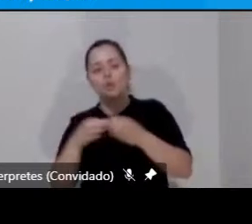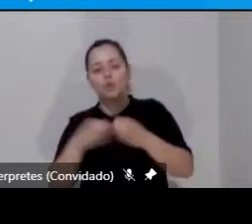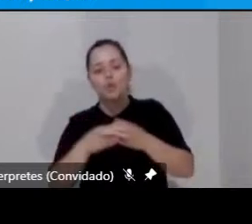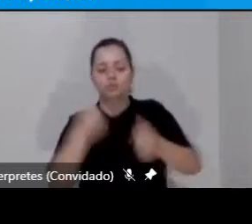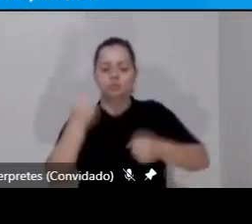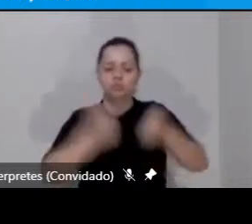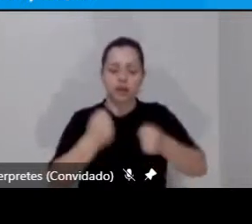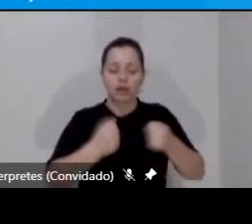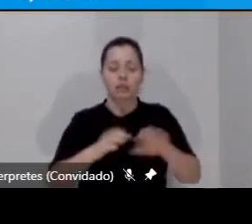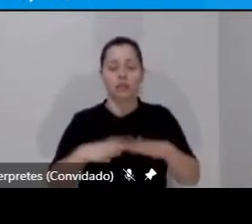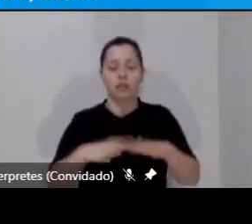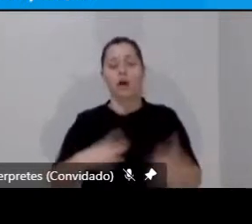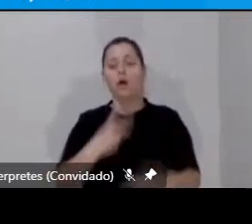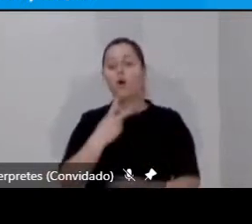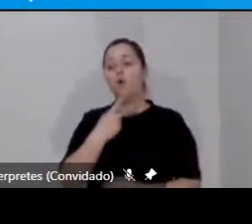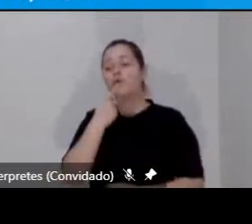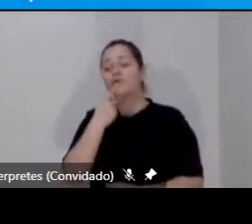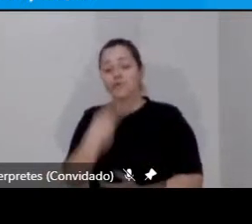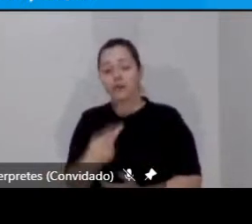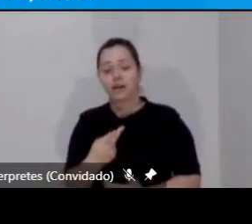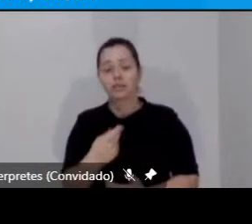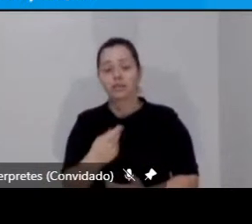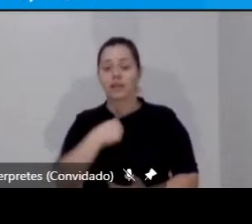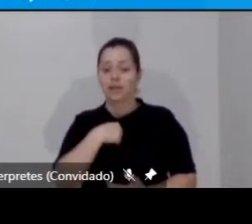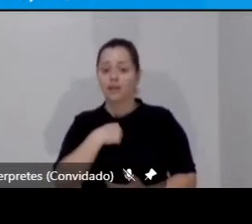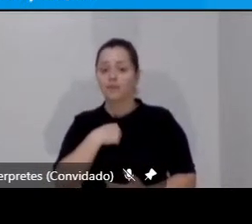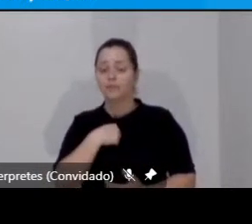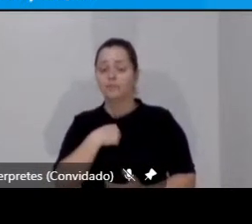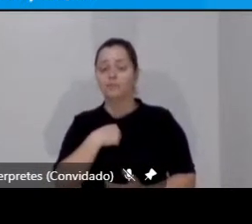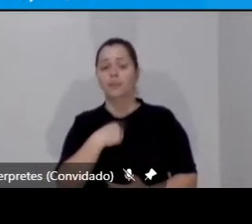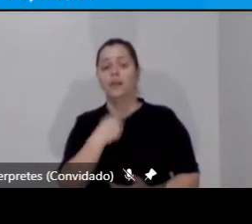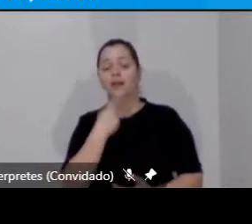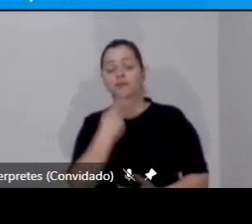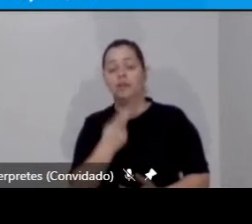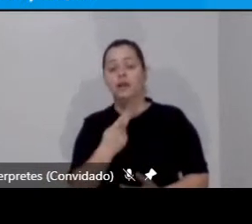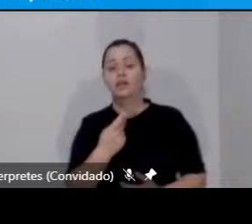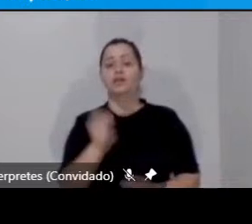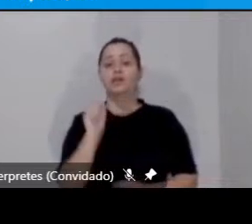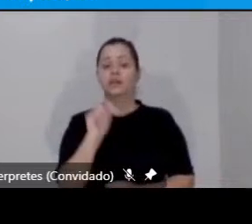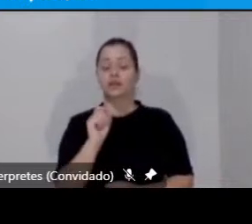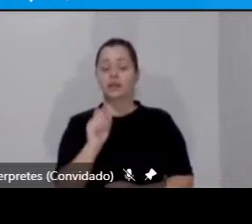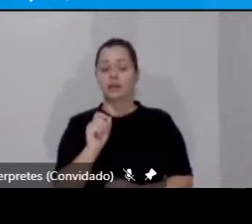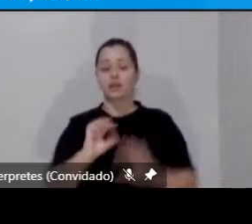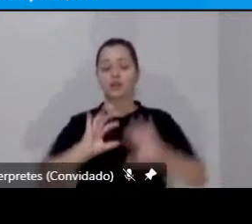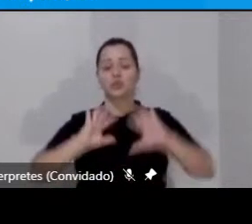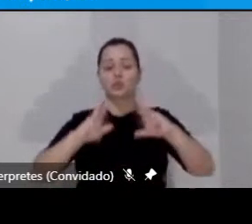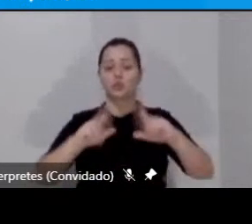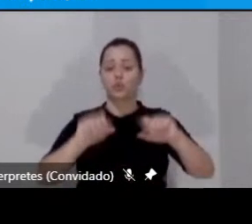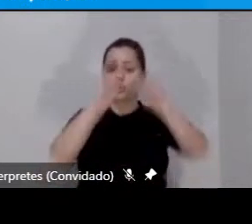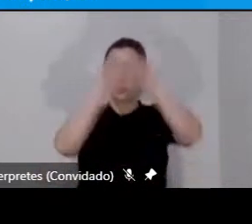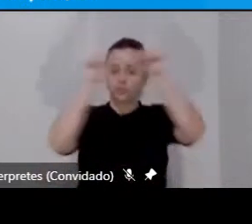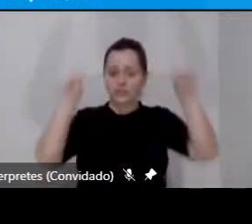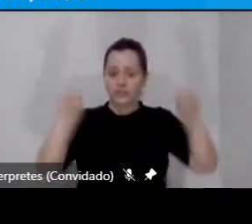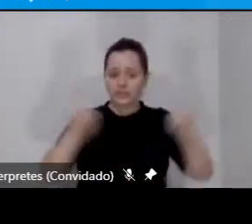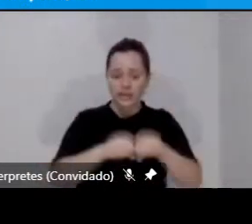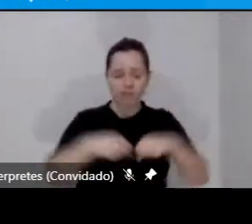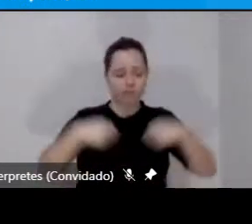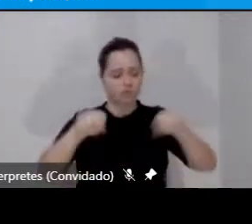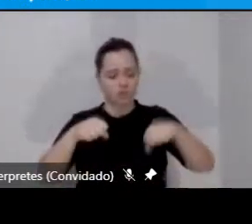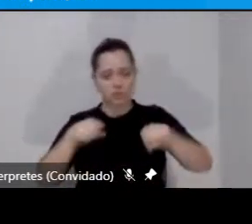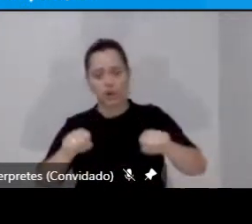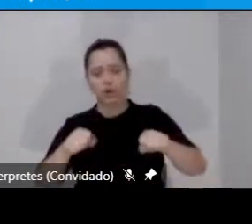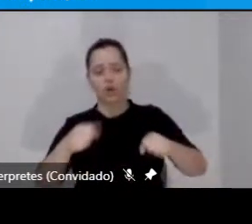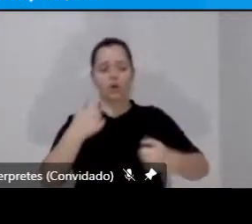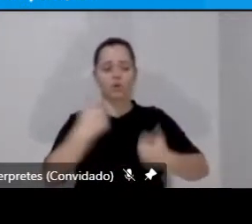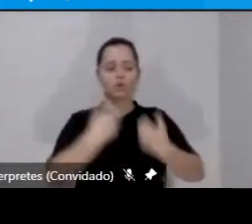isso, eu estou me referindo a, por exemplo, a predominância dos sistemas motorizados, do transporte